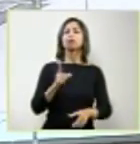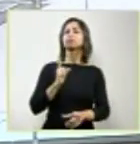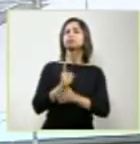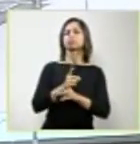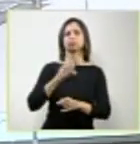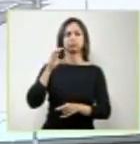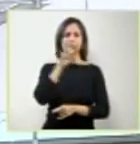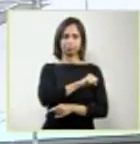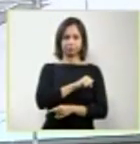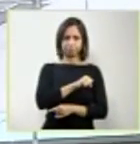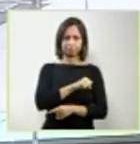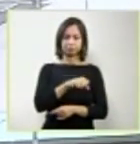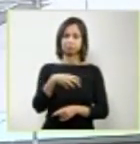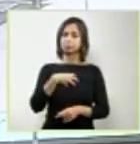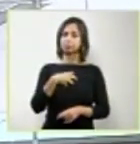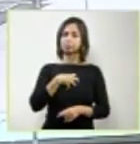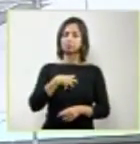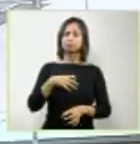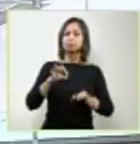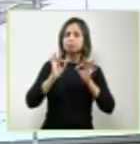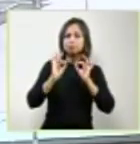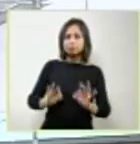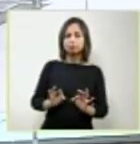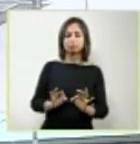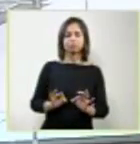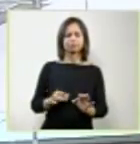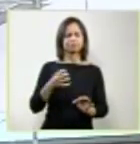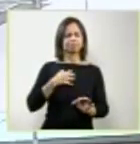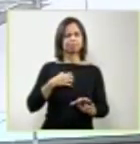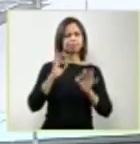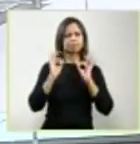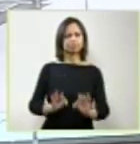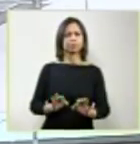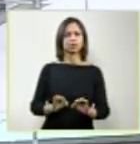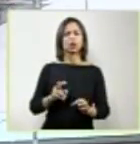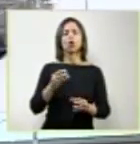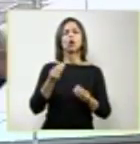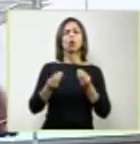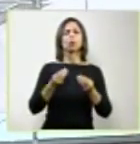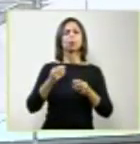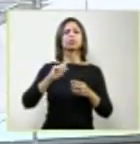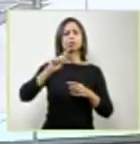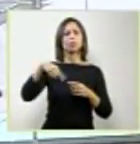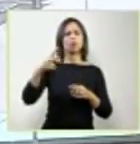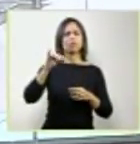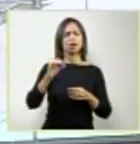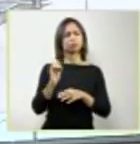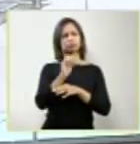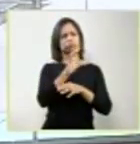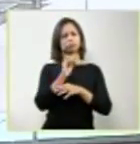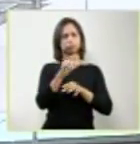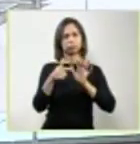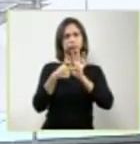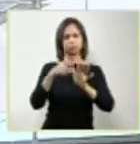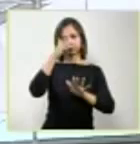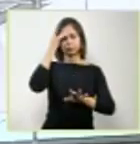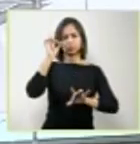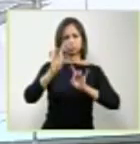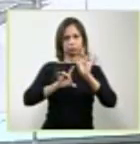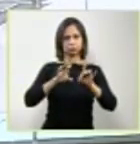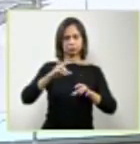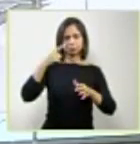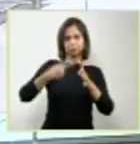com certeza, de absoluta certeza, como será mostrado posteriormente pelos especialistas.